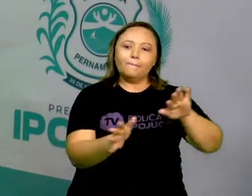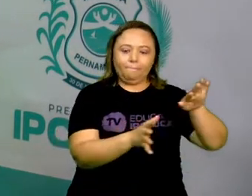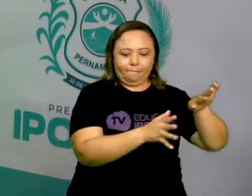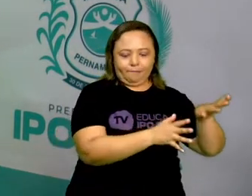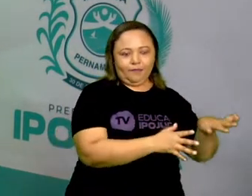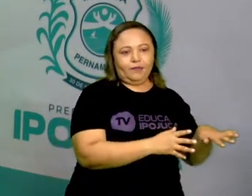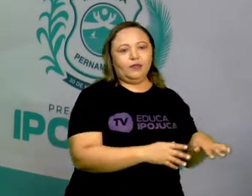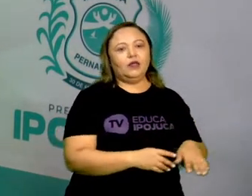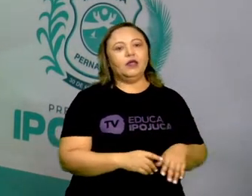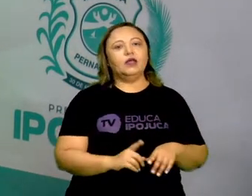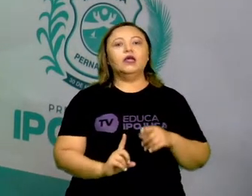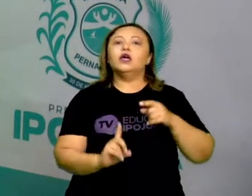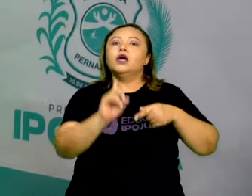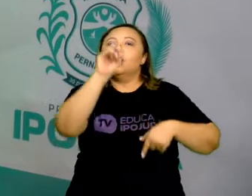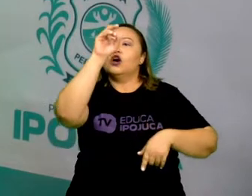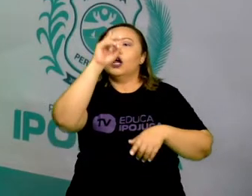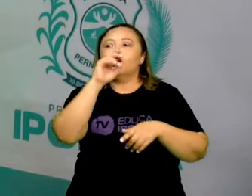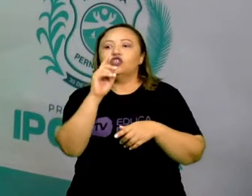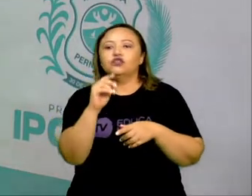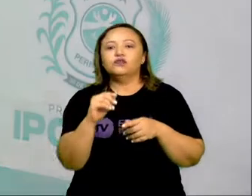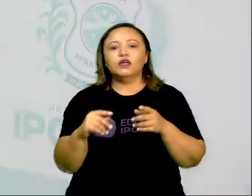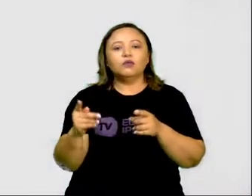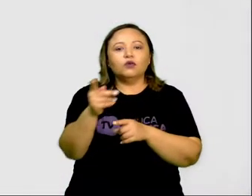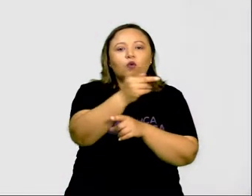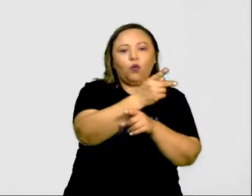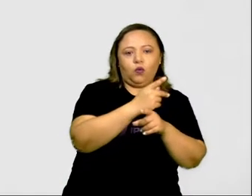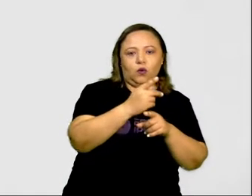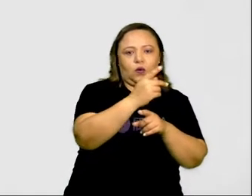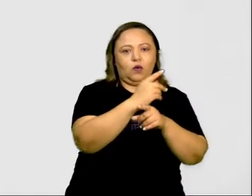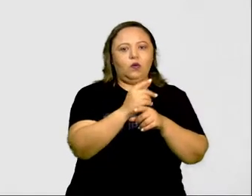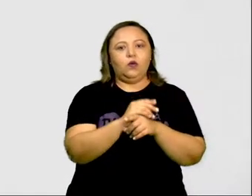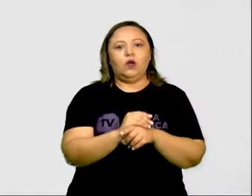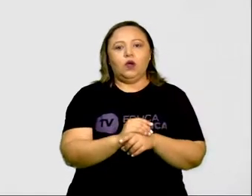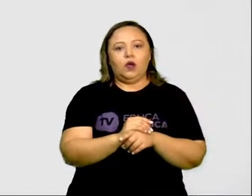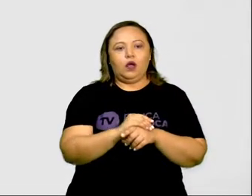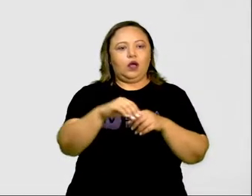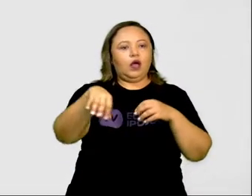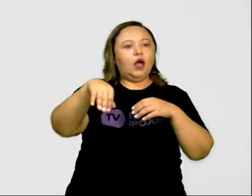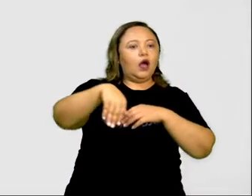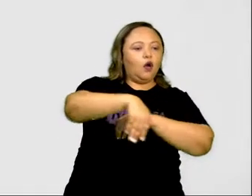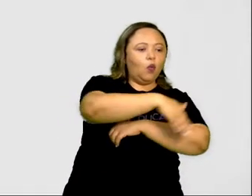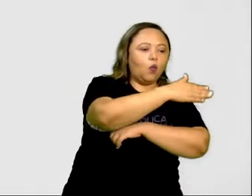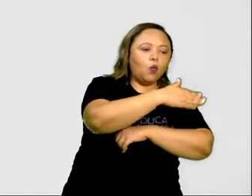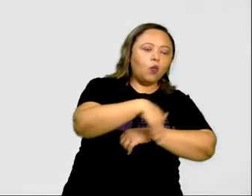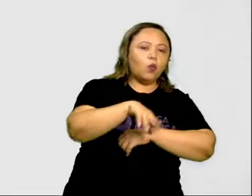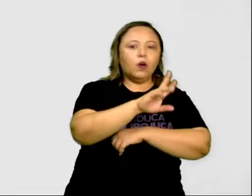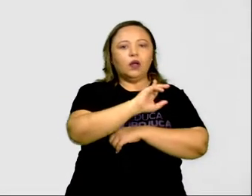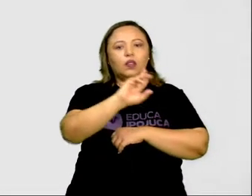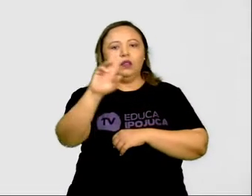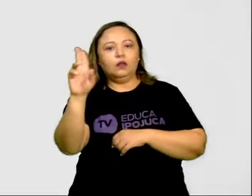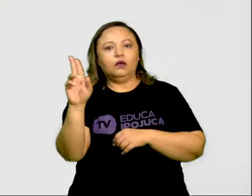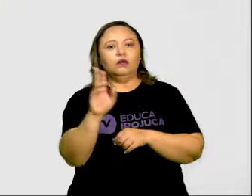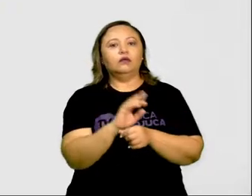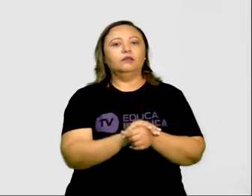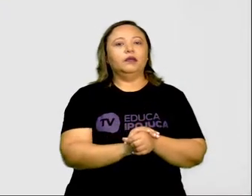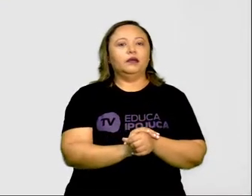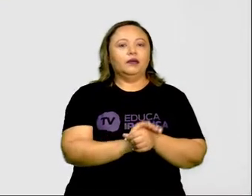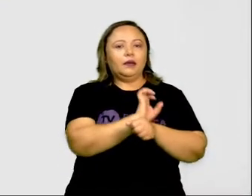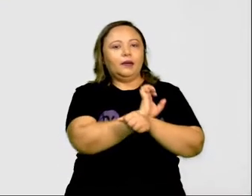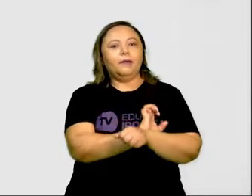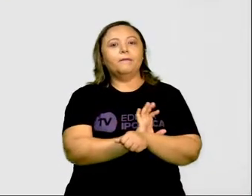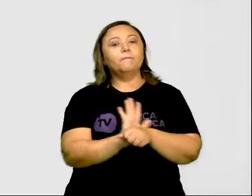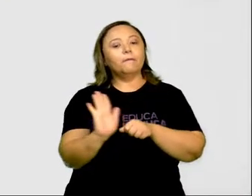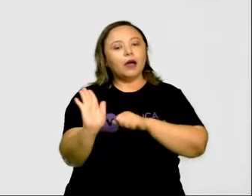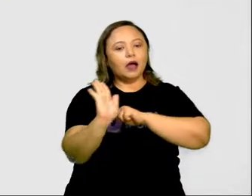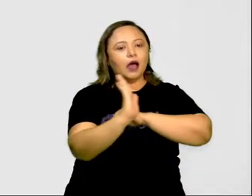É localizando endereços. Quando a gente fala assim de localização de endereços, a gente precisa saber